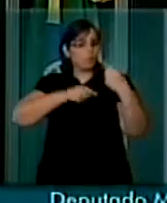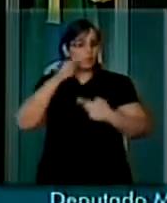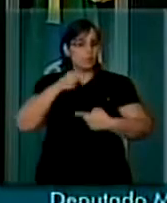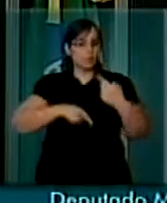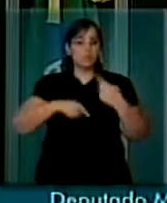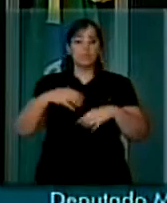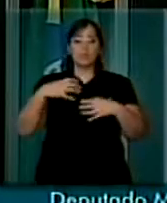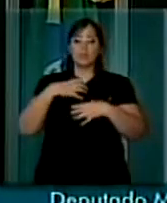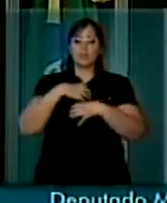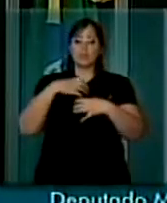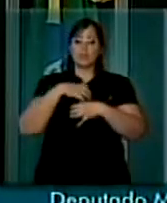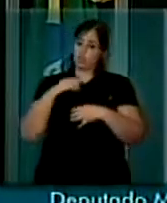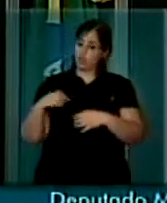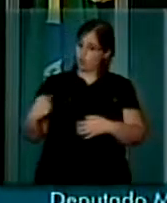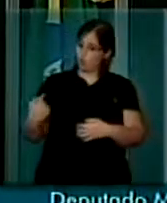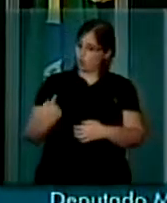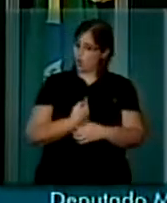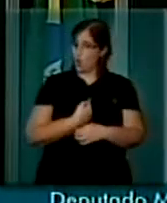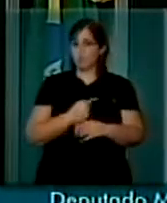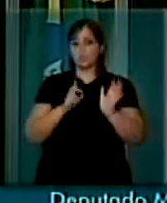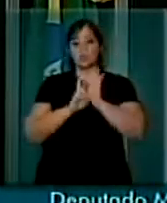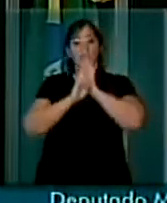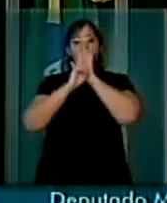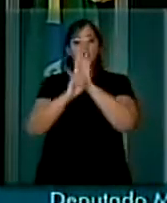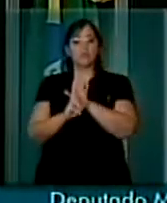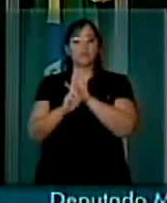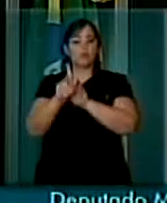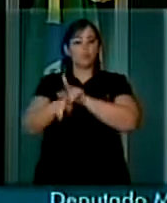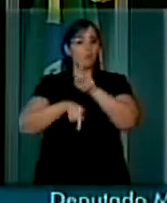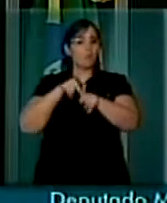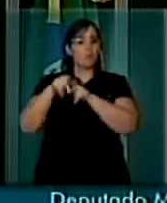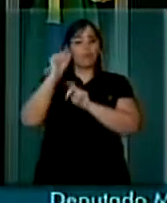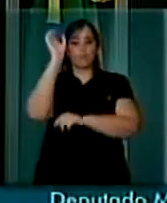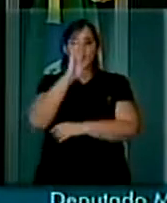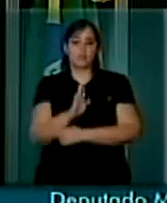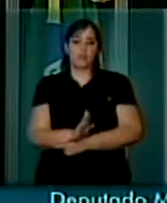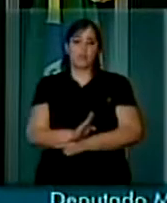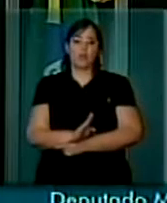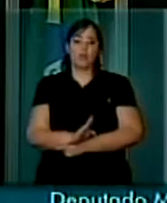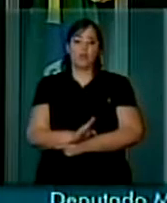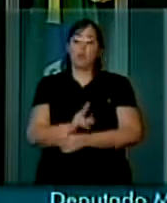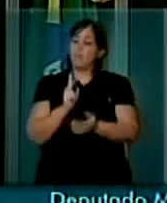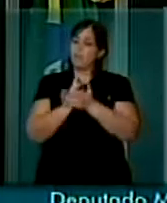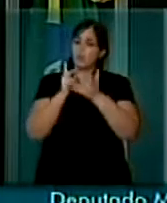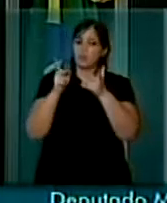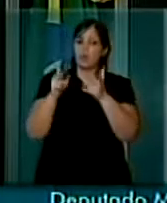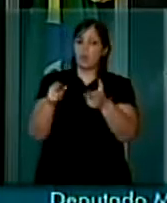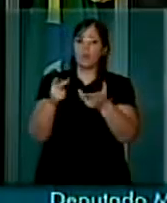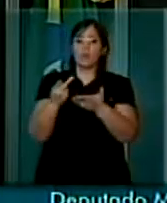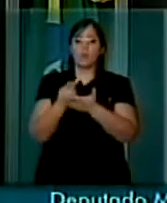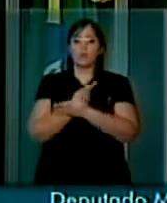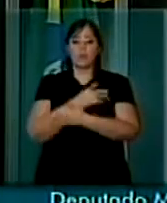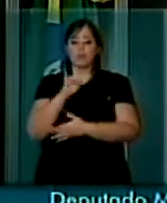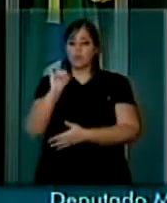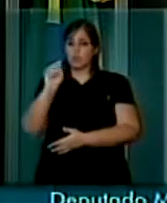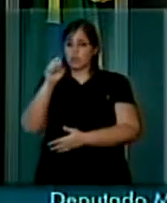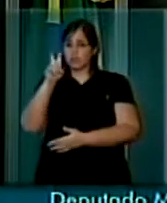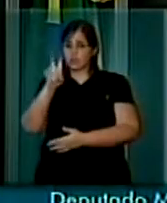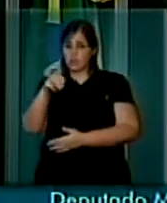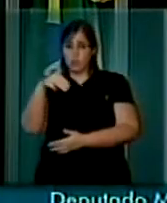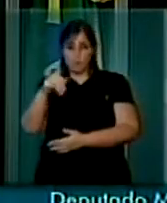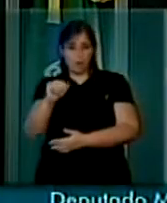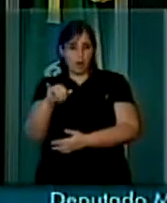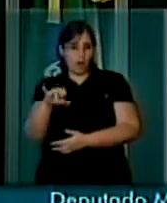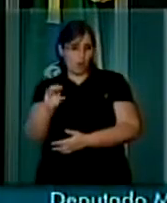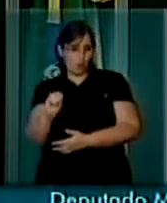da sensibilidade que nós representamos o povo brasileiro. da mesma forma que, no dia 5 de maio,